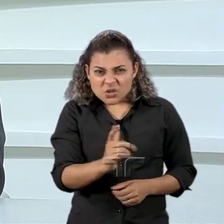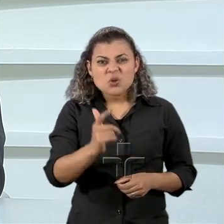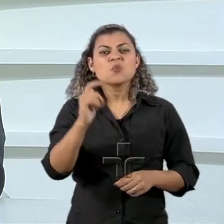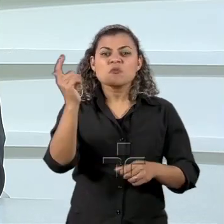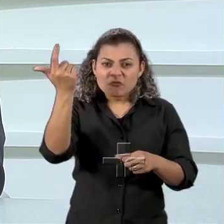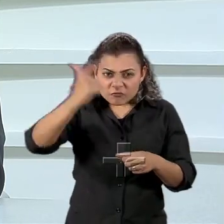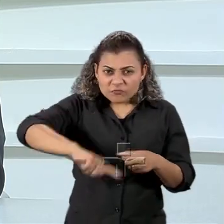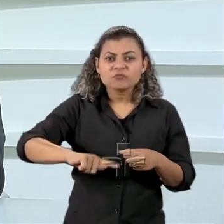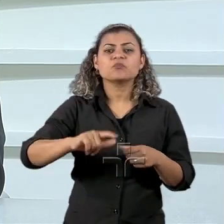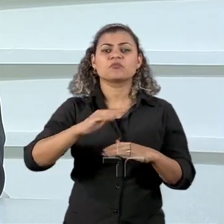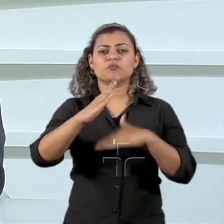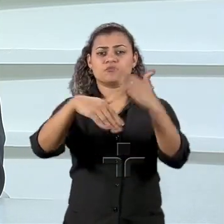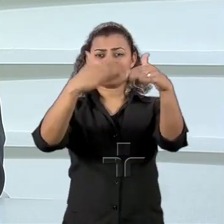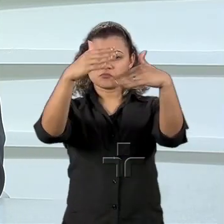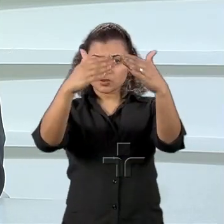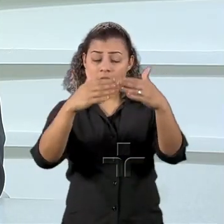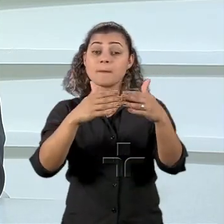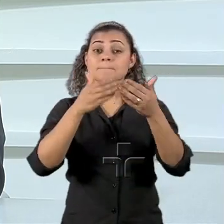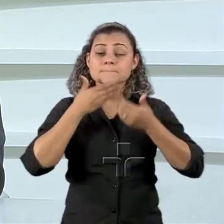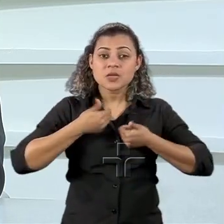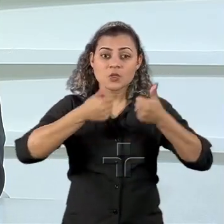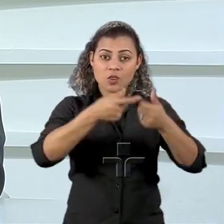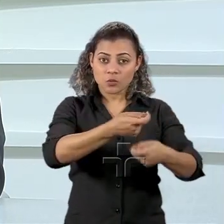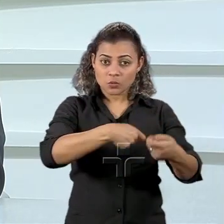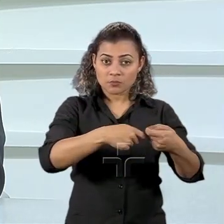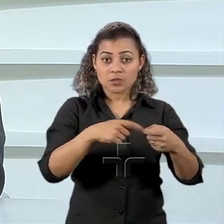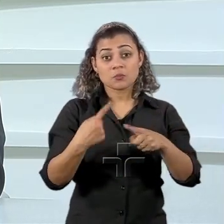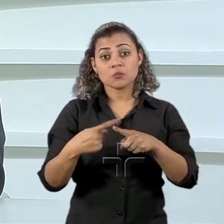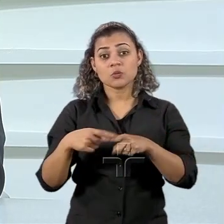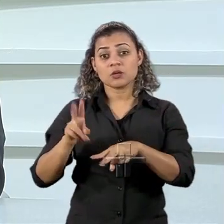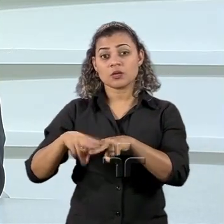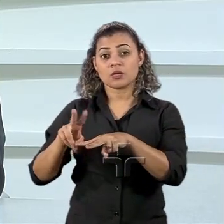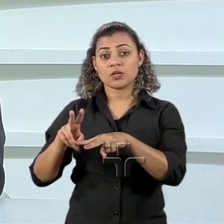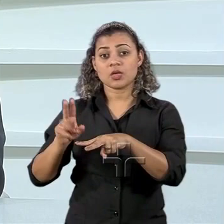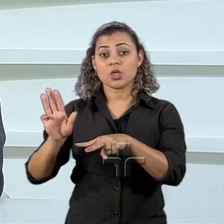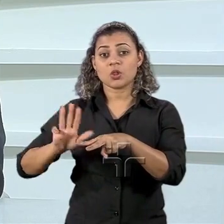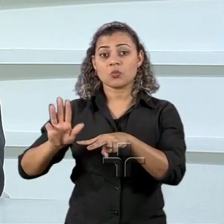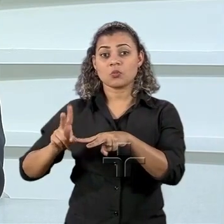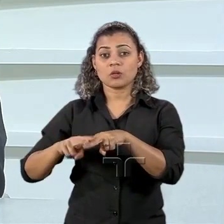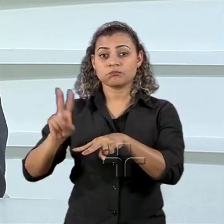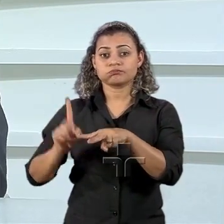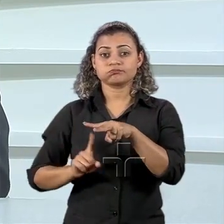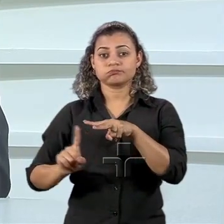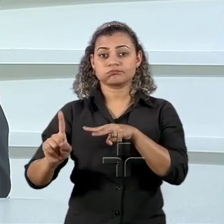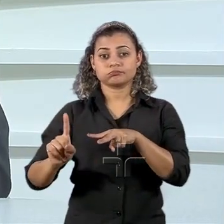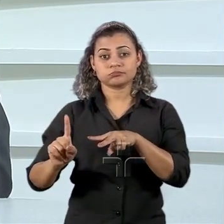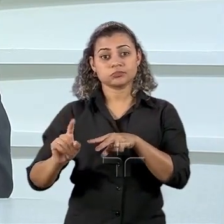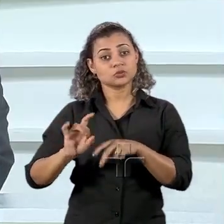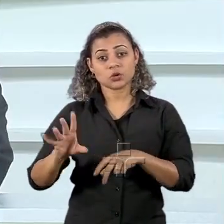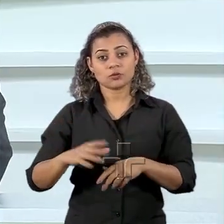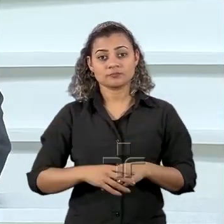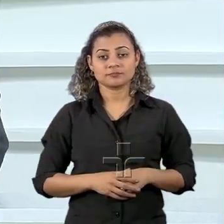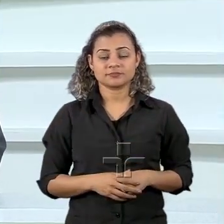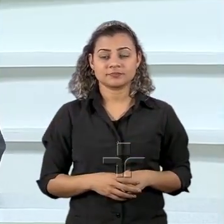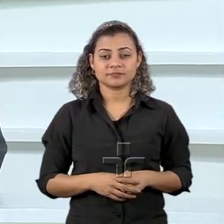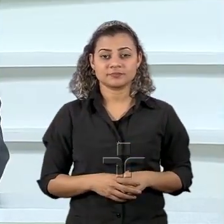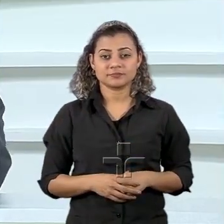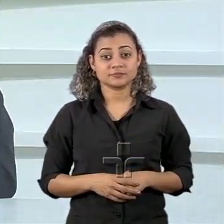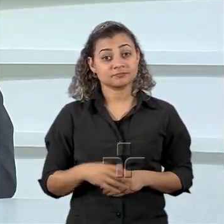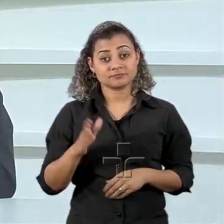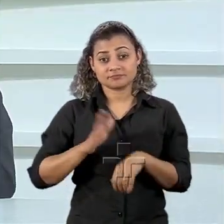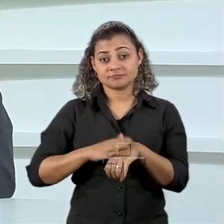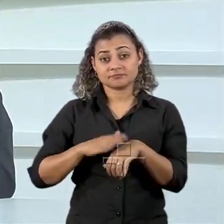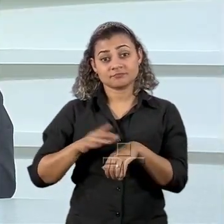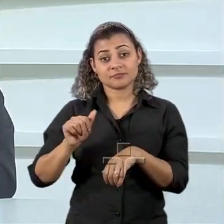crescer e a margem só vai melhorar quando o Lula for solto fecha aspas é isso palavras do embaixador